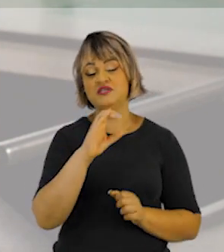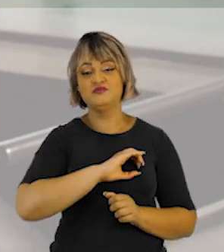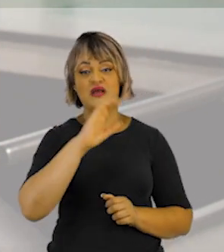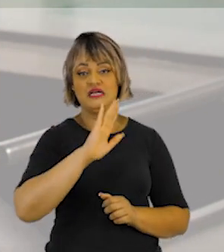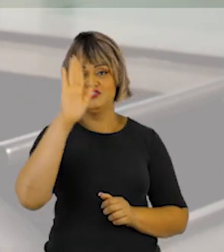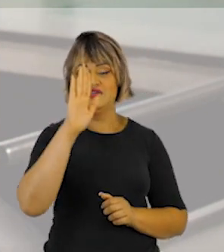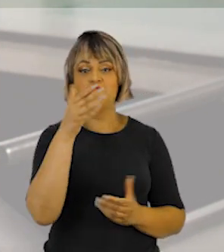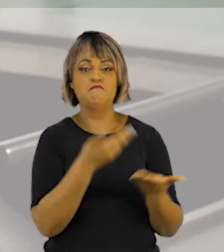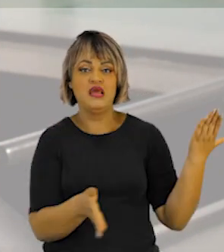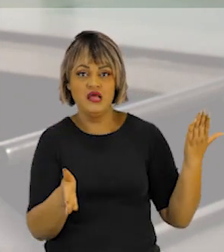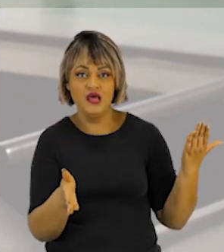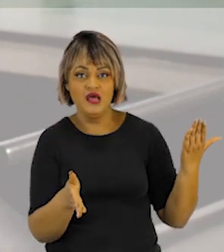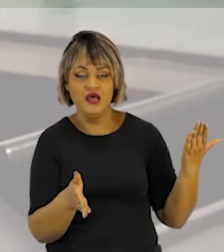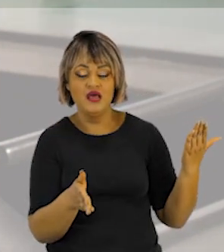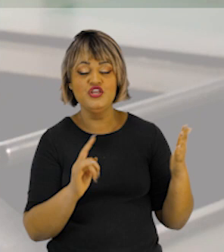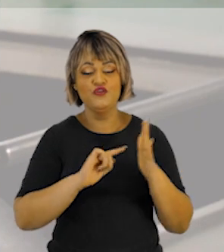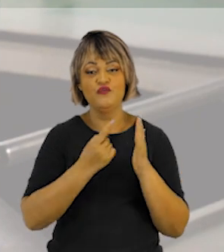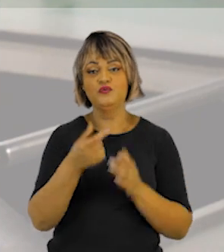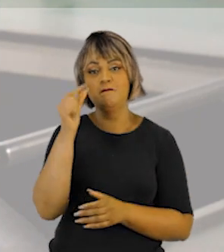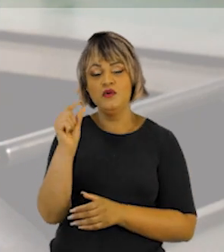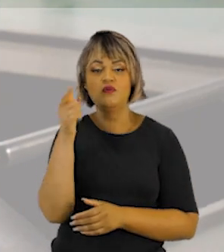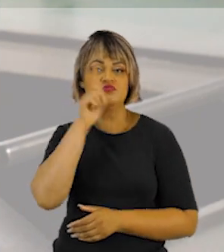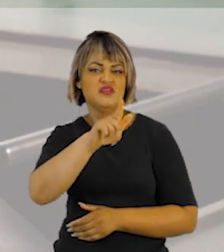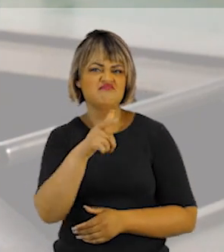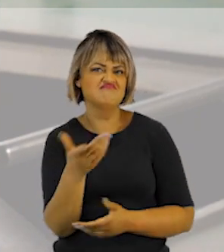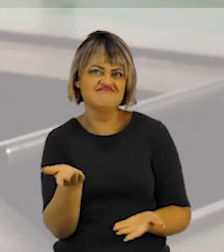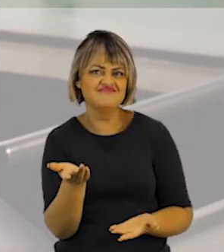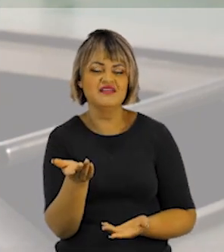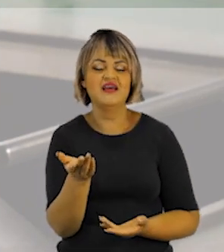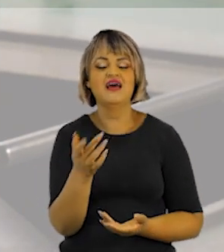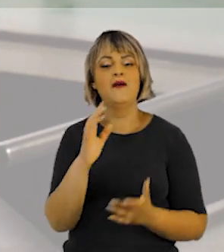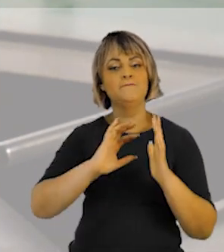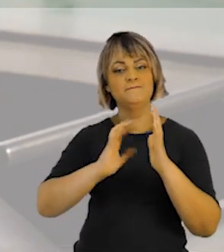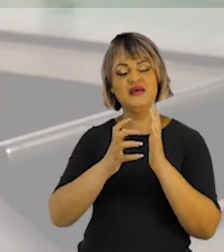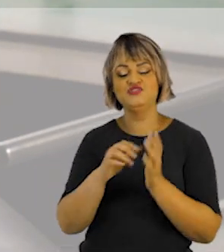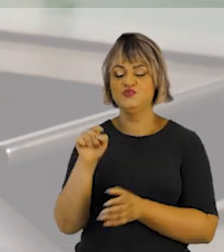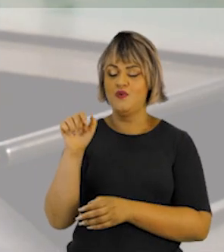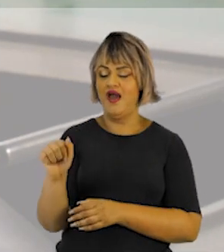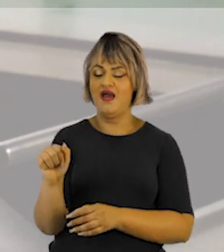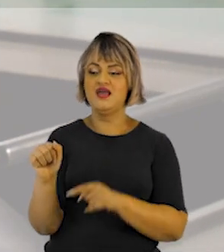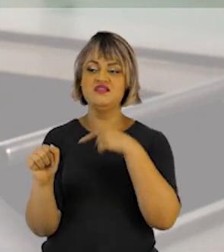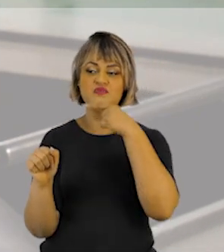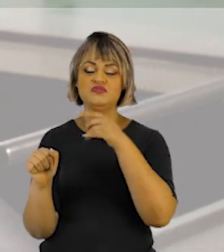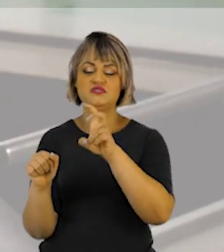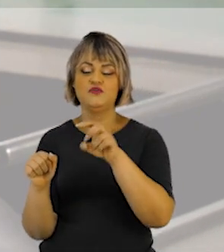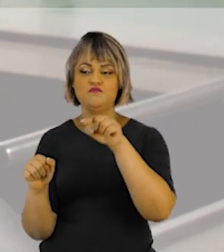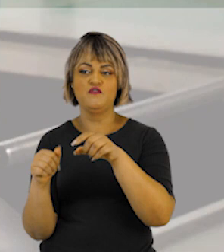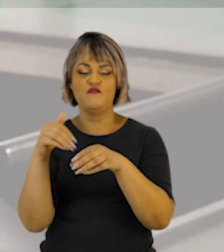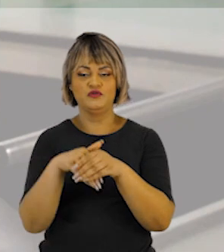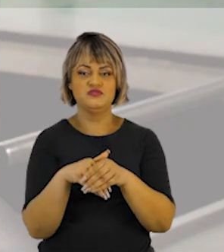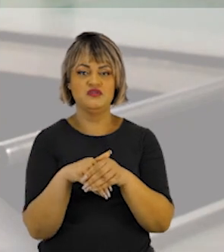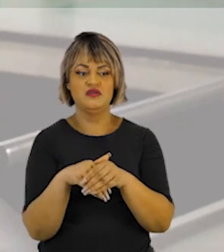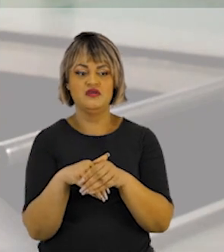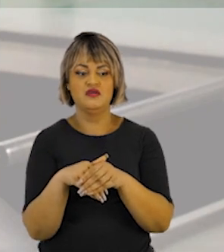candidato mais votado perca a eleição e um menos votado ganhe. Por exemplo, o segundo colocado do Partido A, ele perdeu com 5 mil votos.